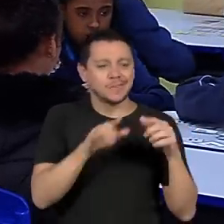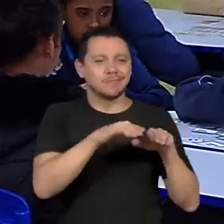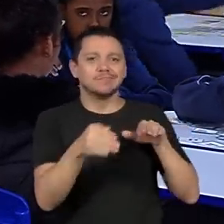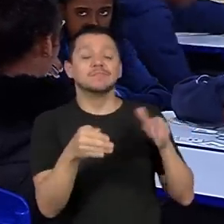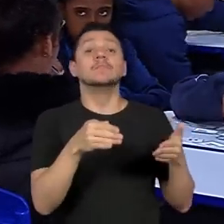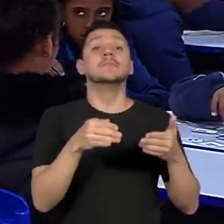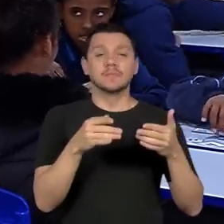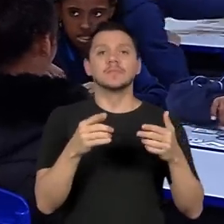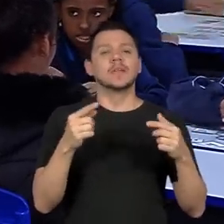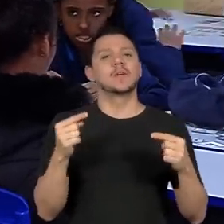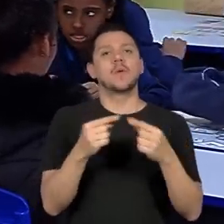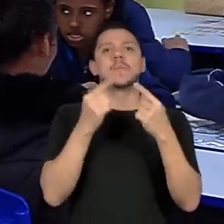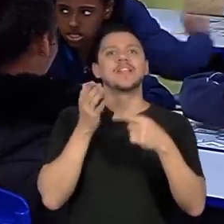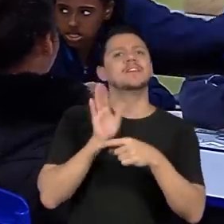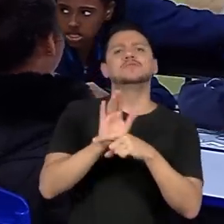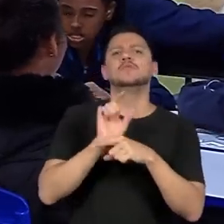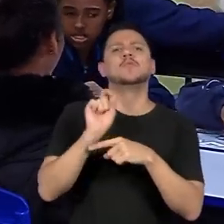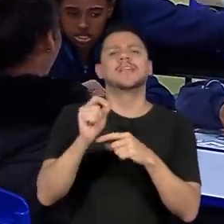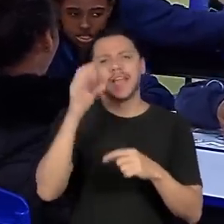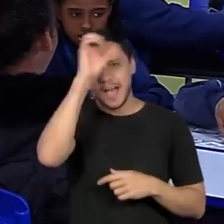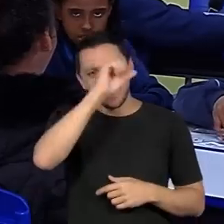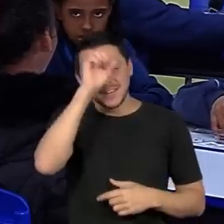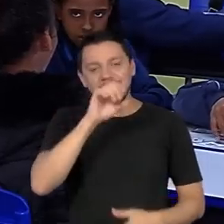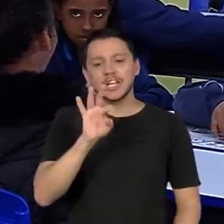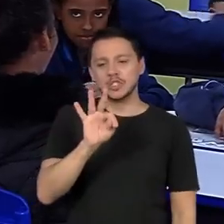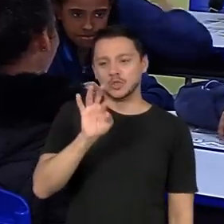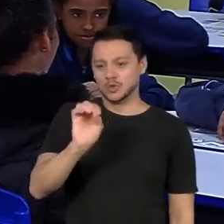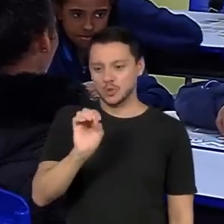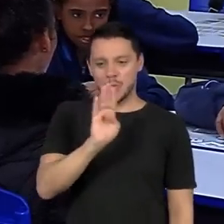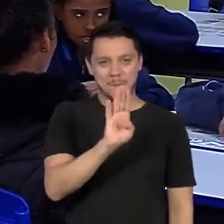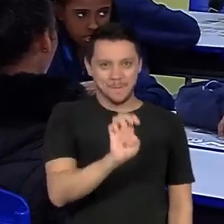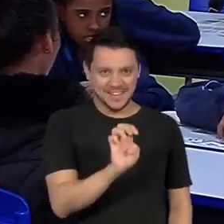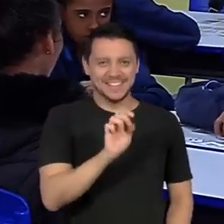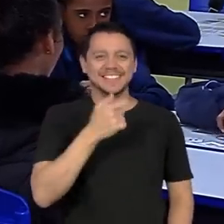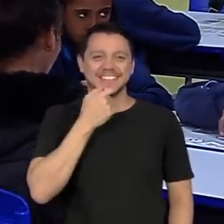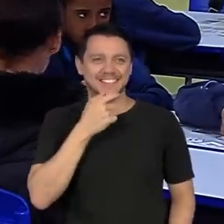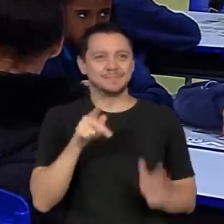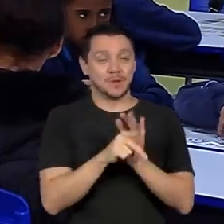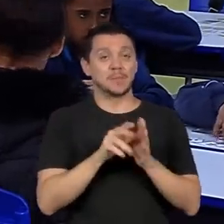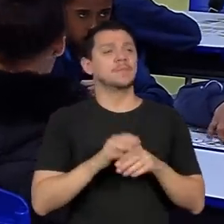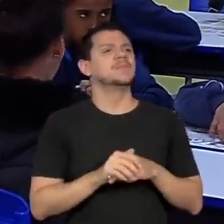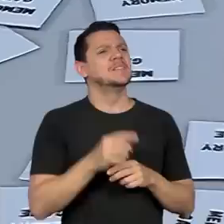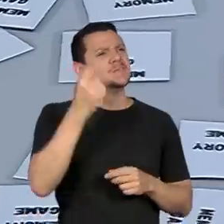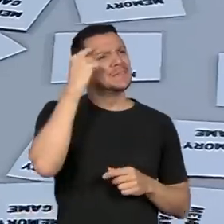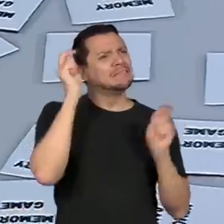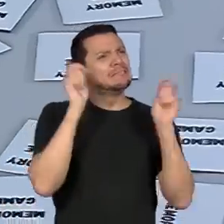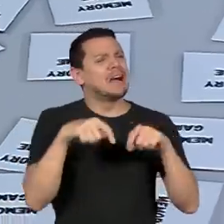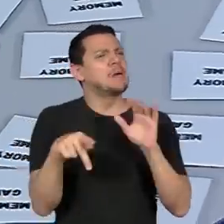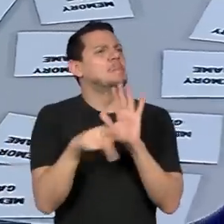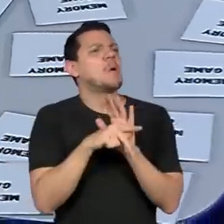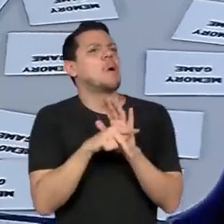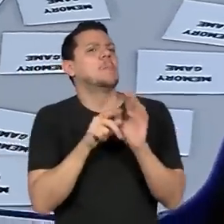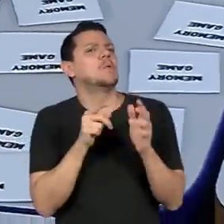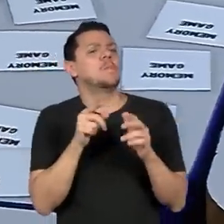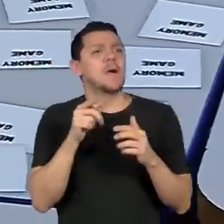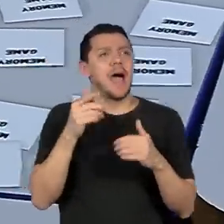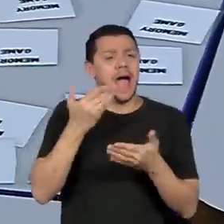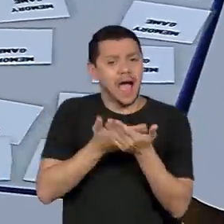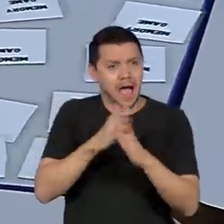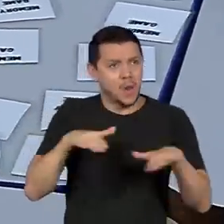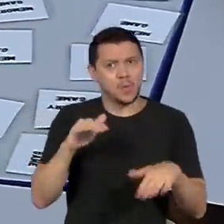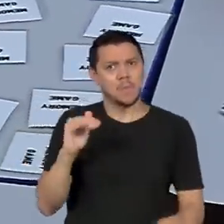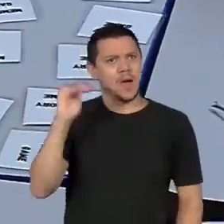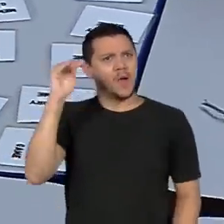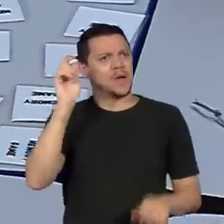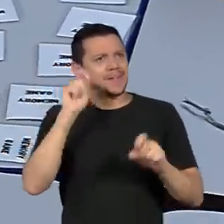a ajuda de uma professora, né, dos alunos, para auxiliar na aprendizagem dos alunos menores, né? Sabemos que a partir de